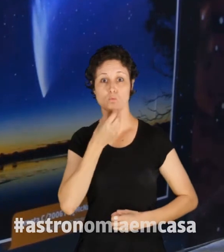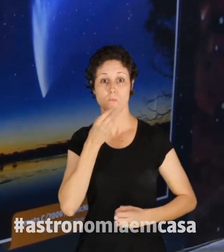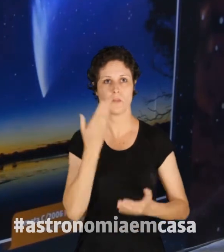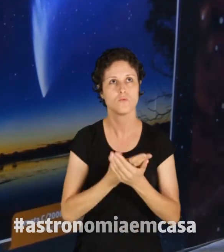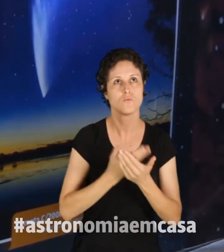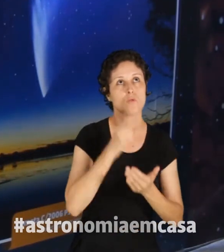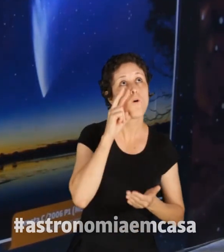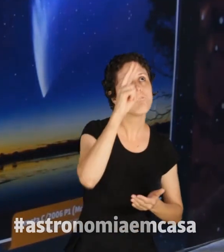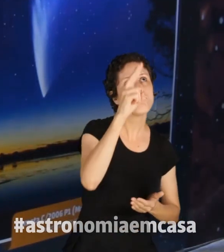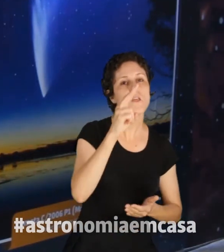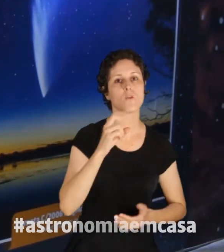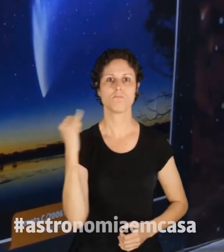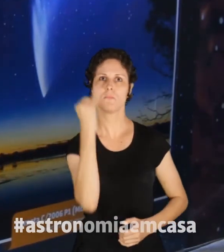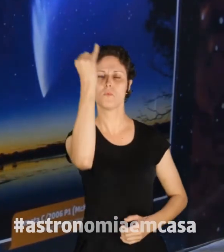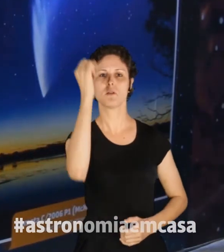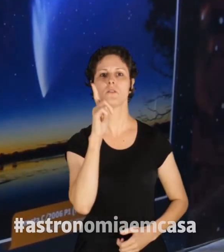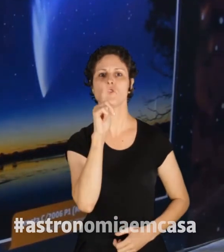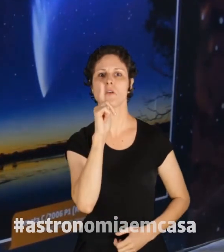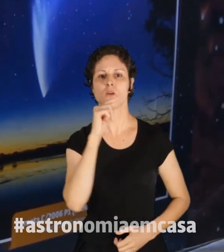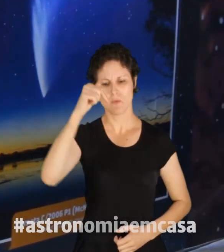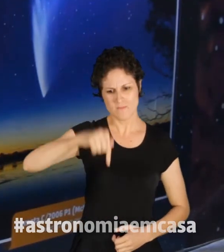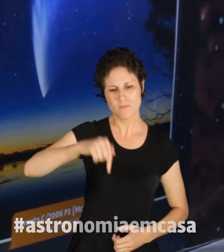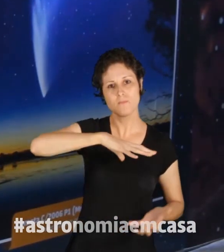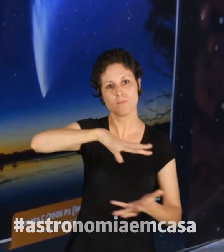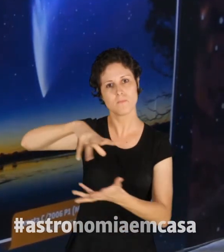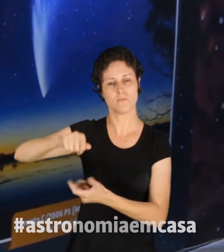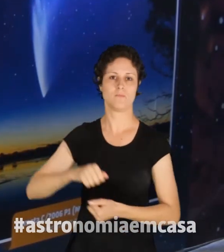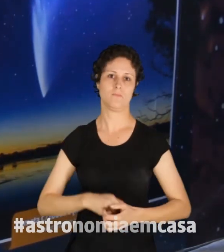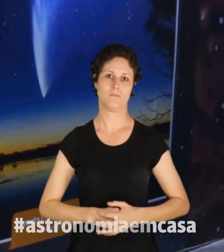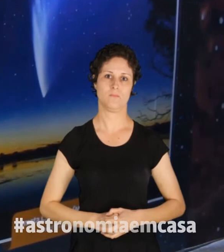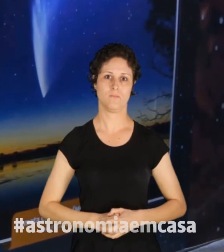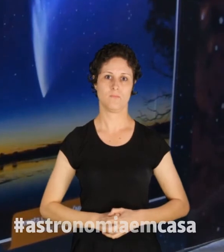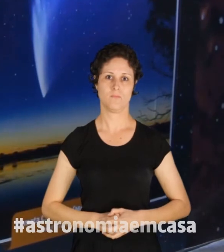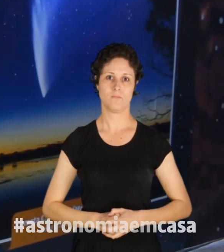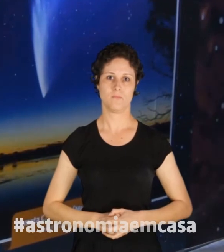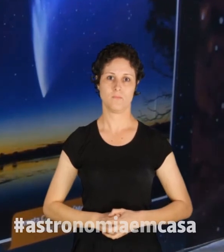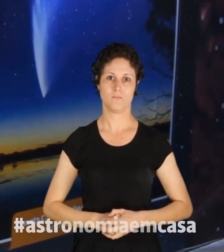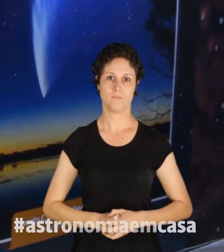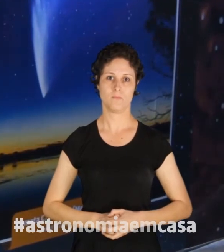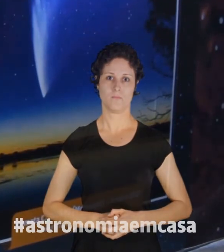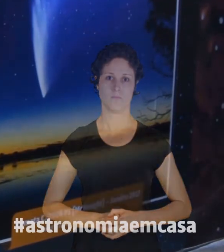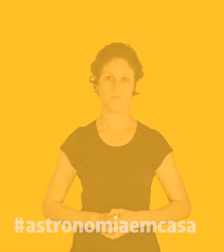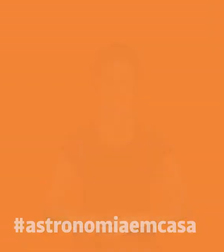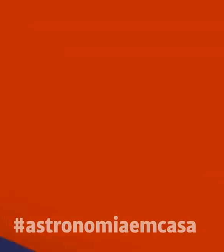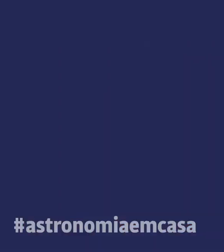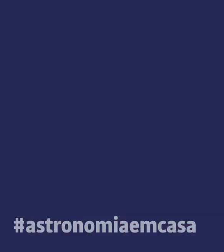objetos ricos em água. E nós sabemos que a água é muito importante para a vida na Terra, não verdade, pessoal?